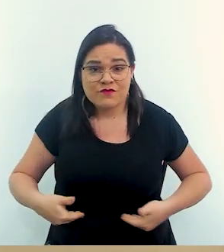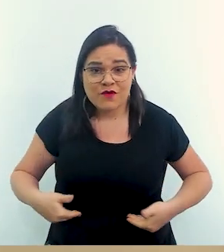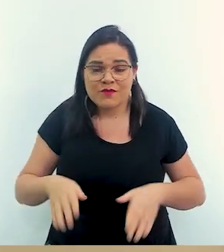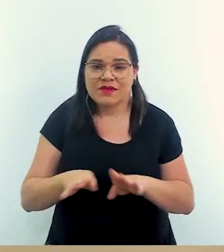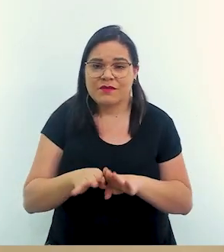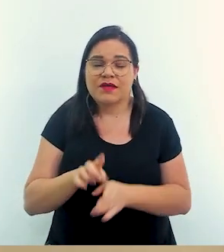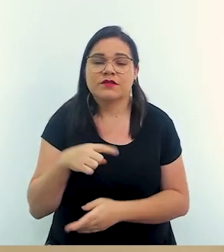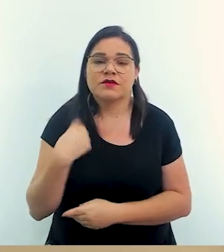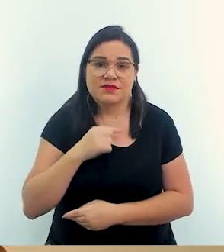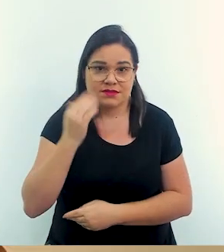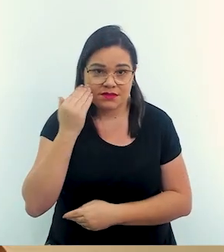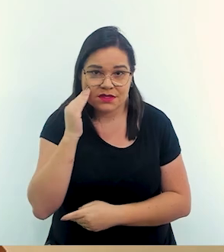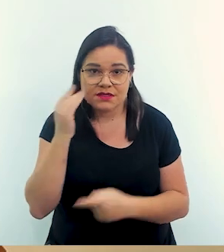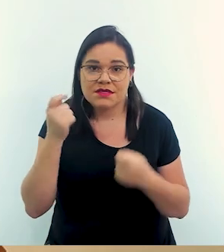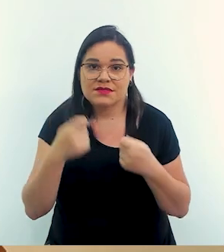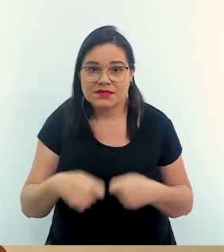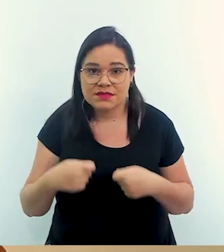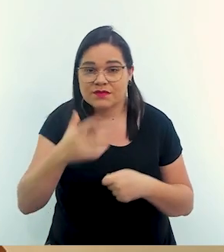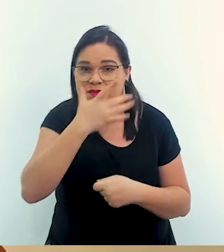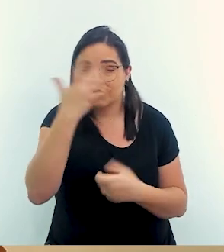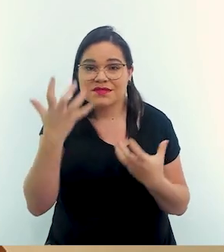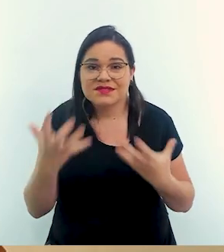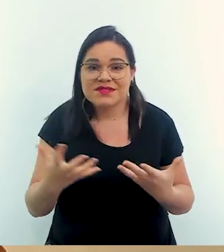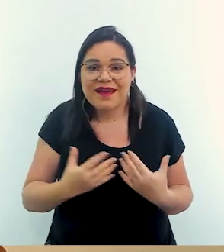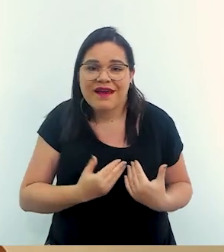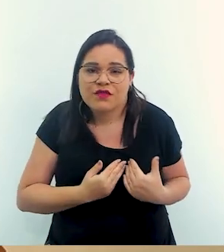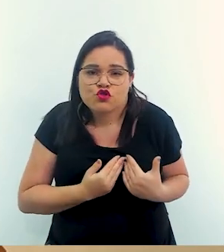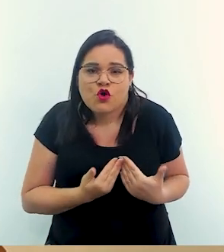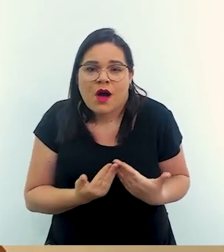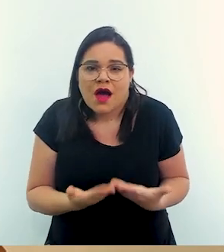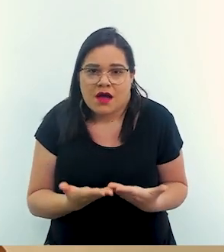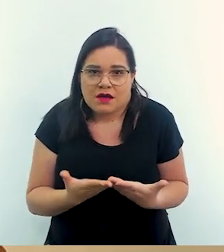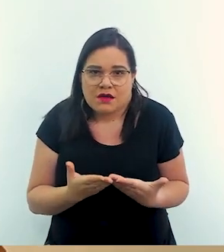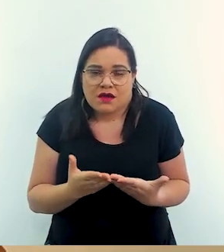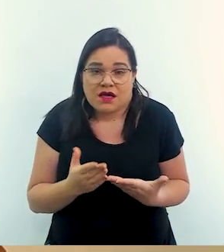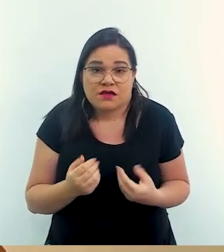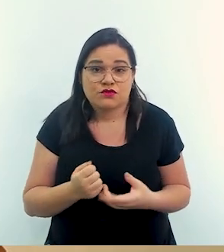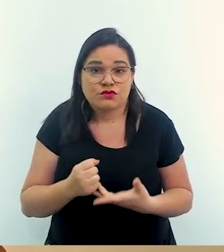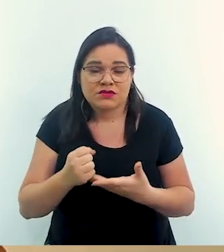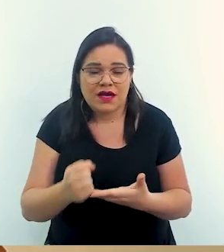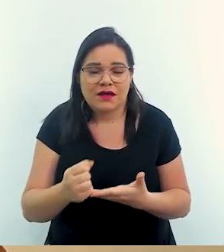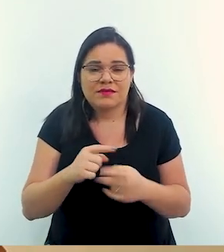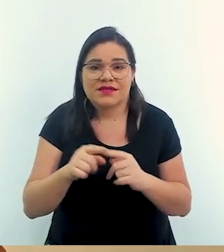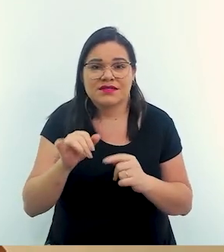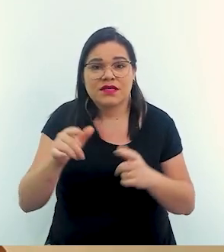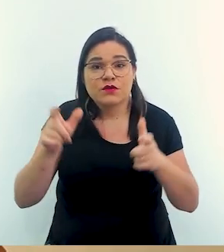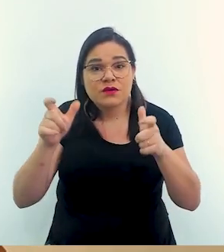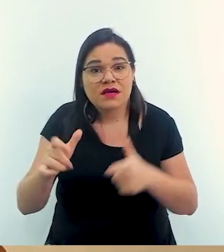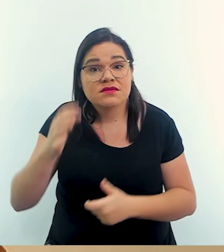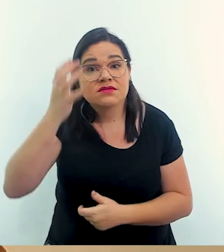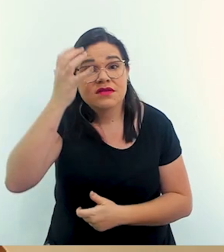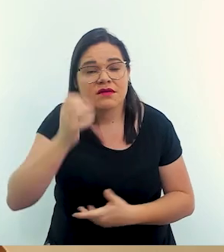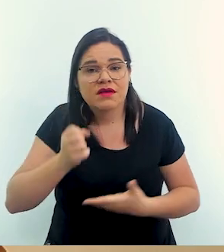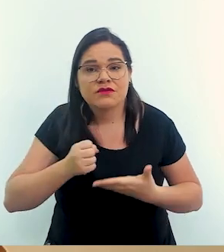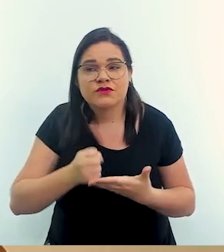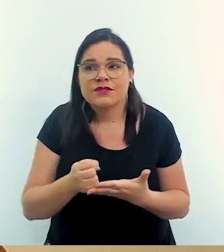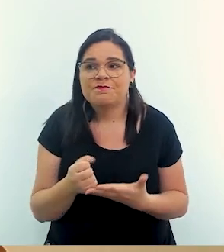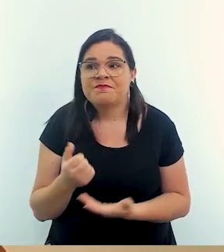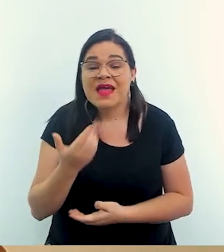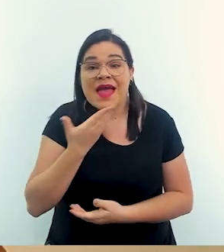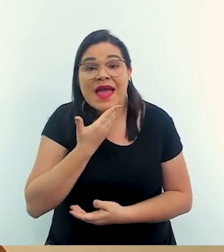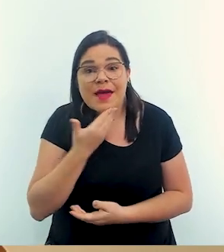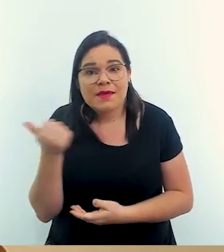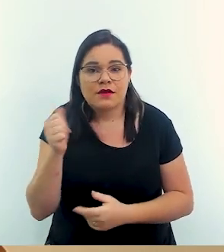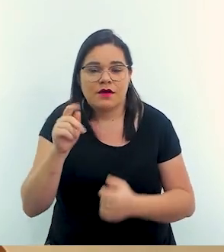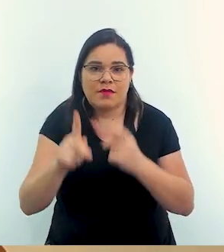necessidade a gente entende a necessidade das pessoas quererem se doar mas muitas vezes quando você tem instituições sérias é muito